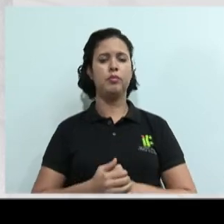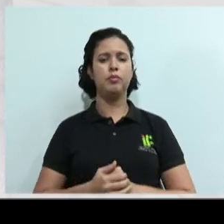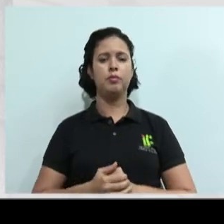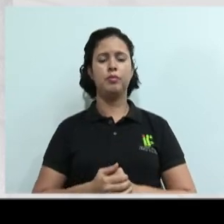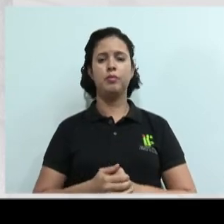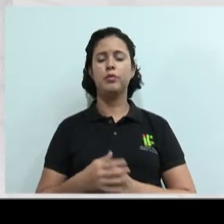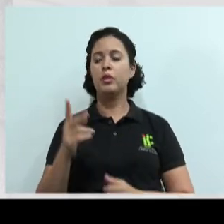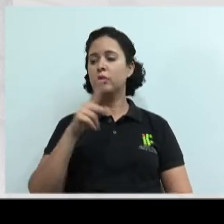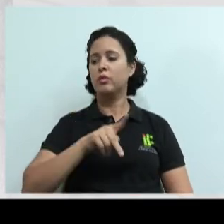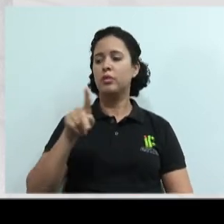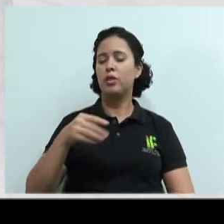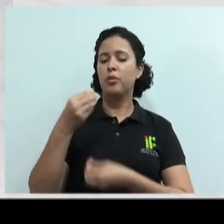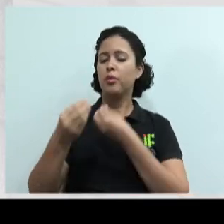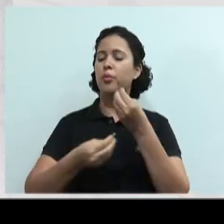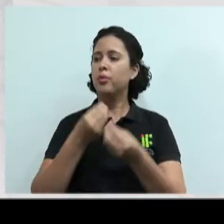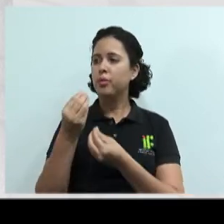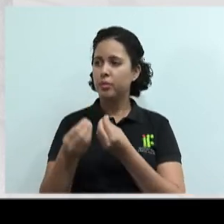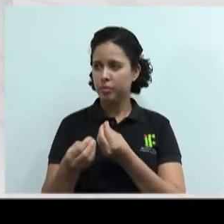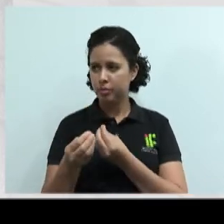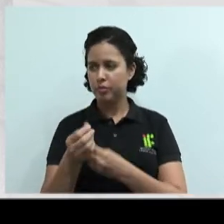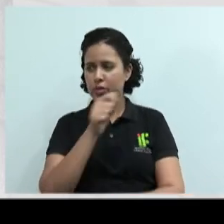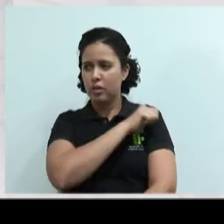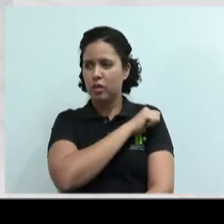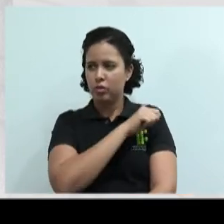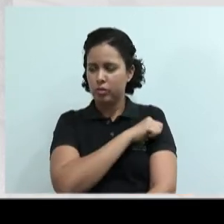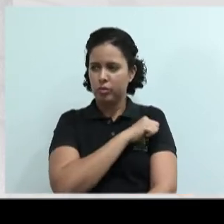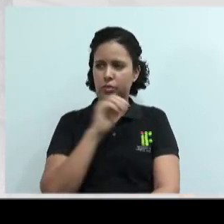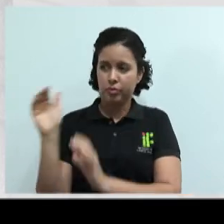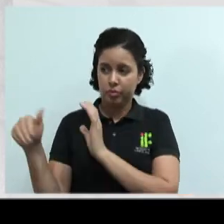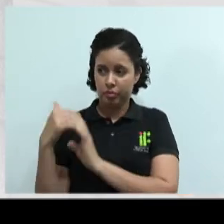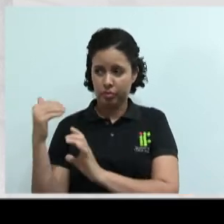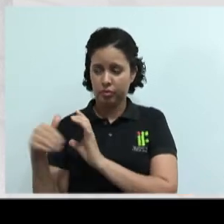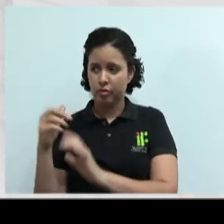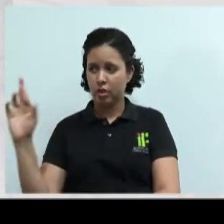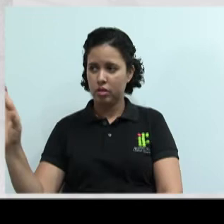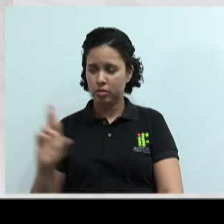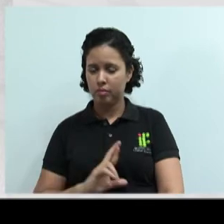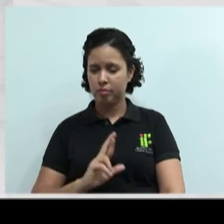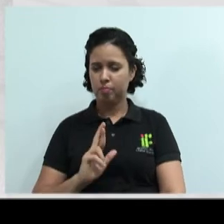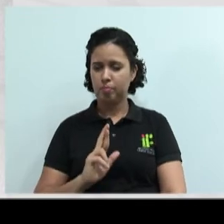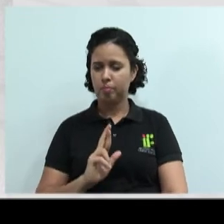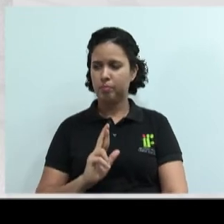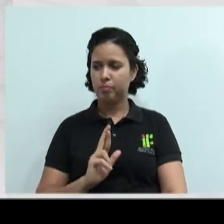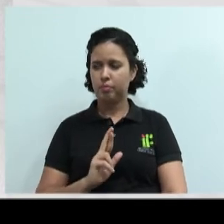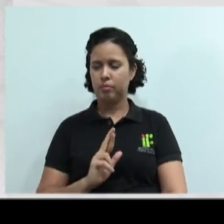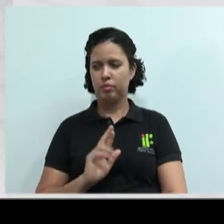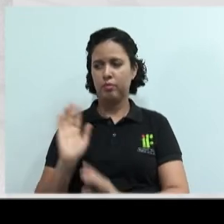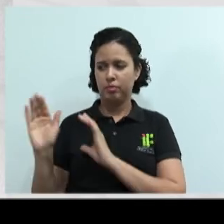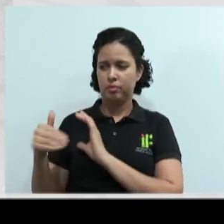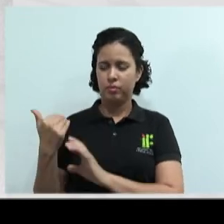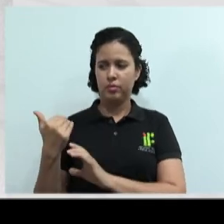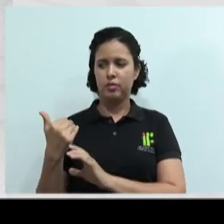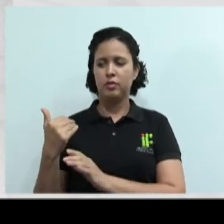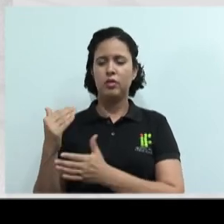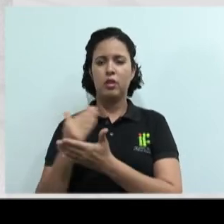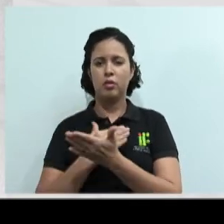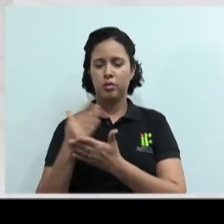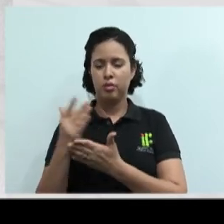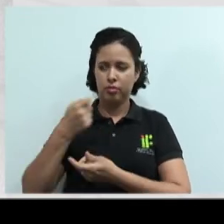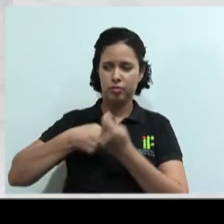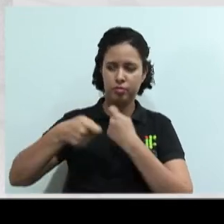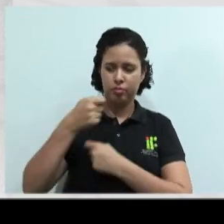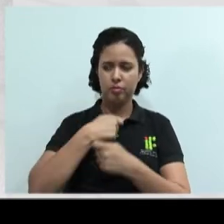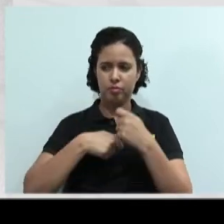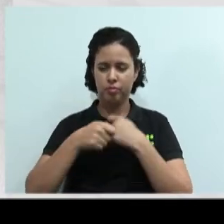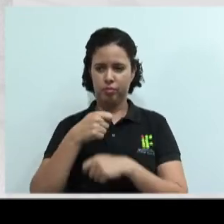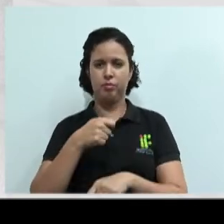professor Alberto, como é que está a participação dos nossos alunos? Alguém aí foi objetivo na resposta? Alguém está negociando ainda o tempo para